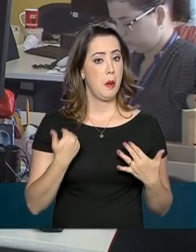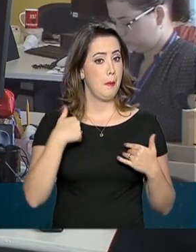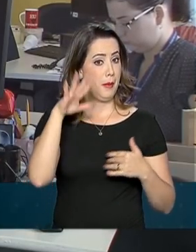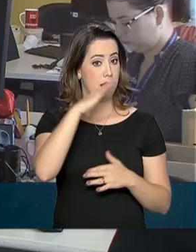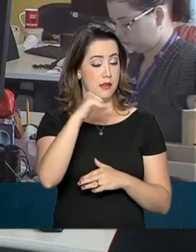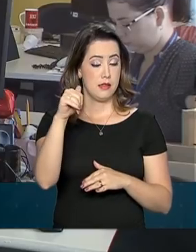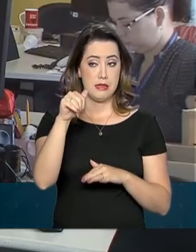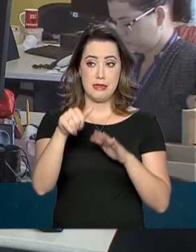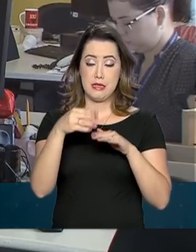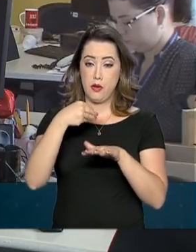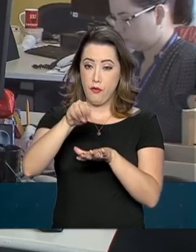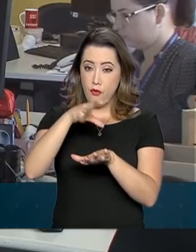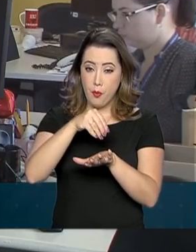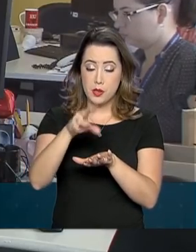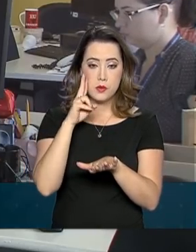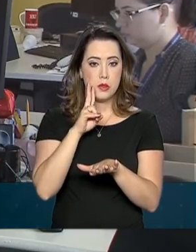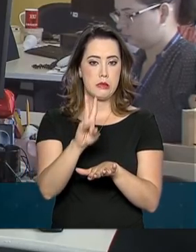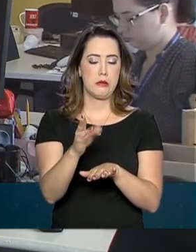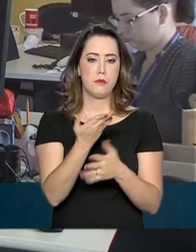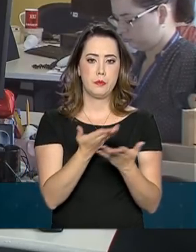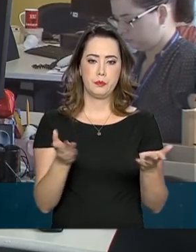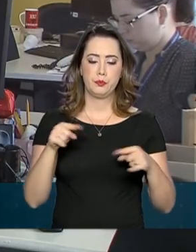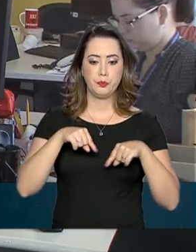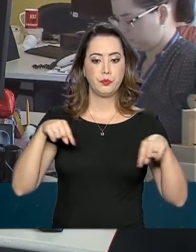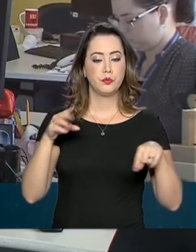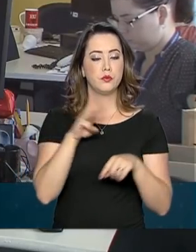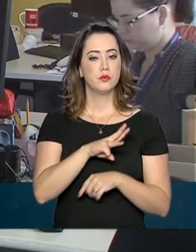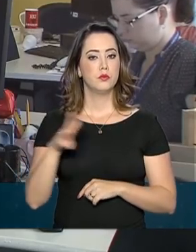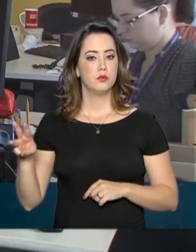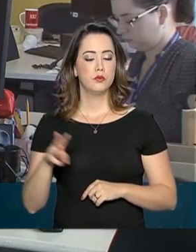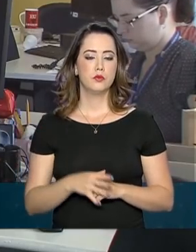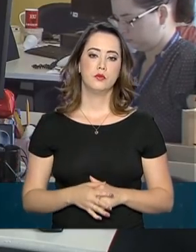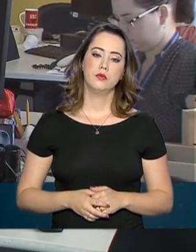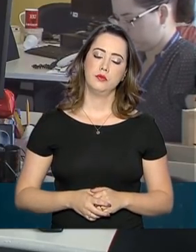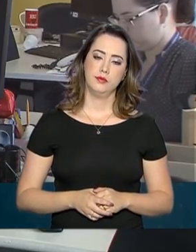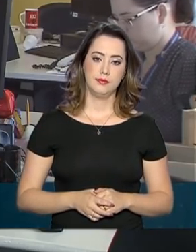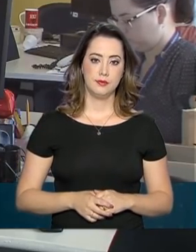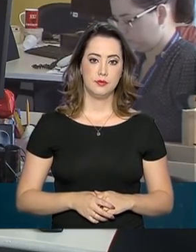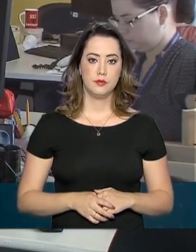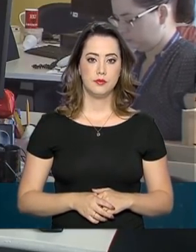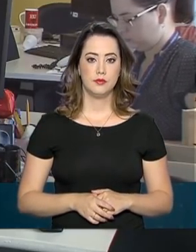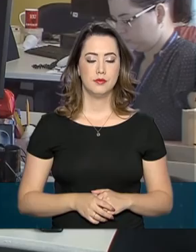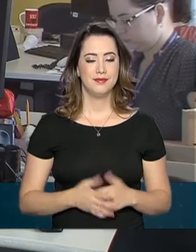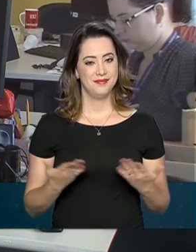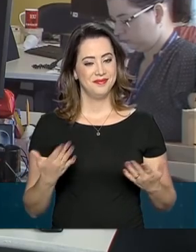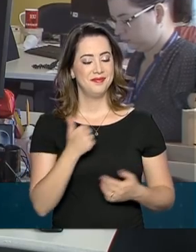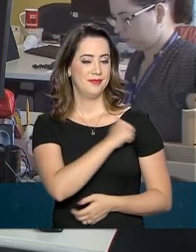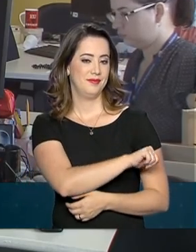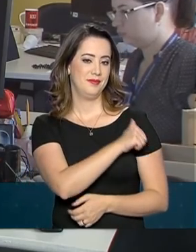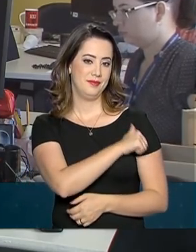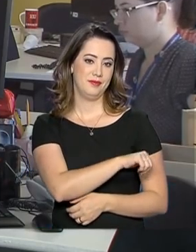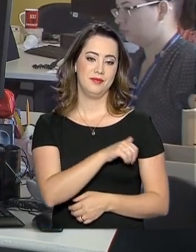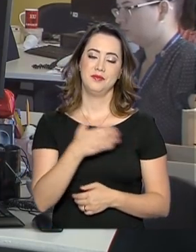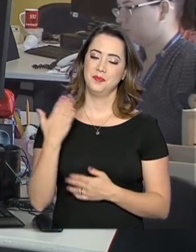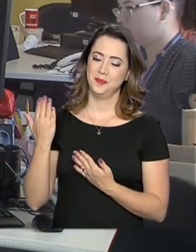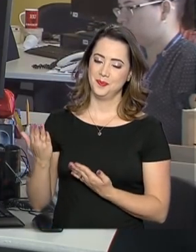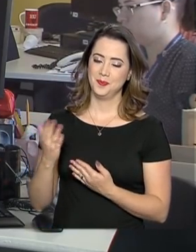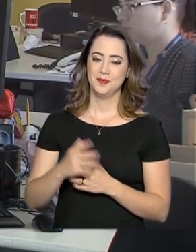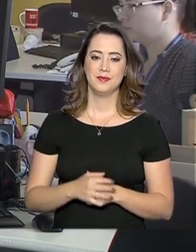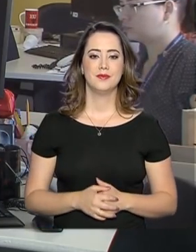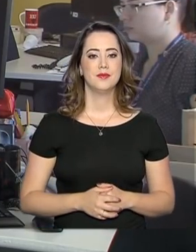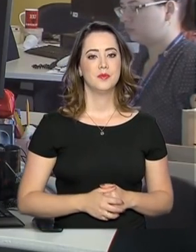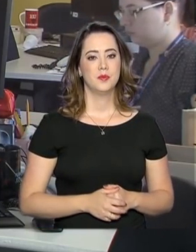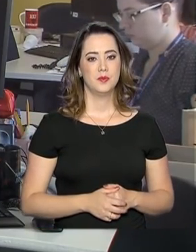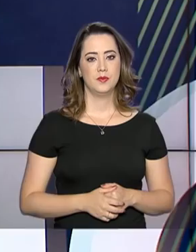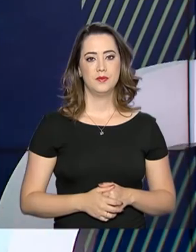informações, é só acessar o site fies.mec.gov.br. Do Rio de Janeiro, Alessandra Lago para o